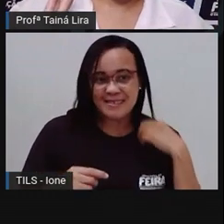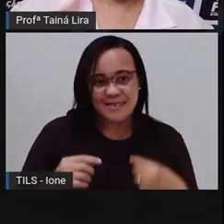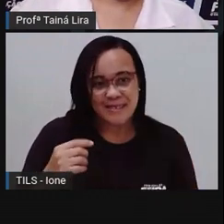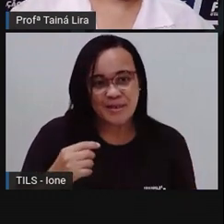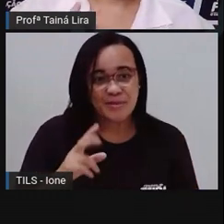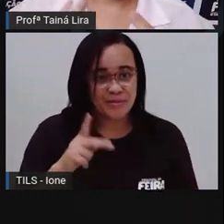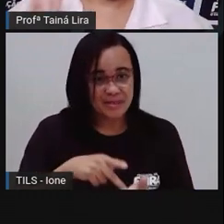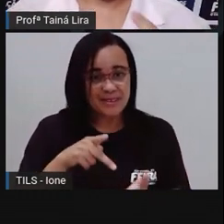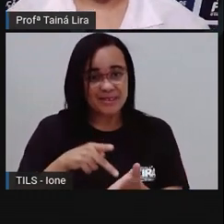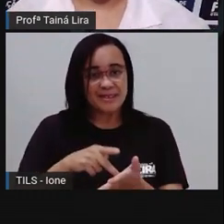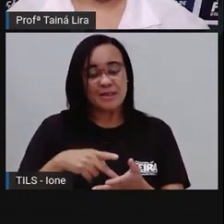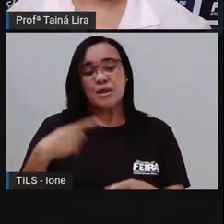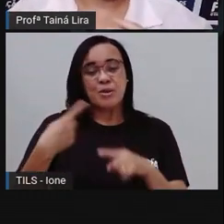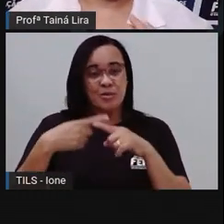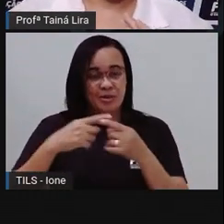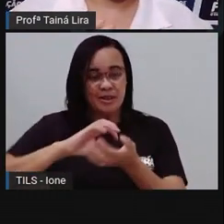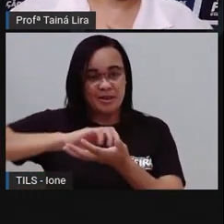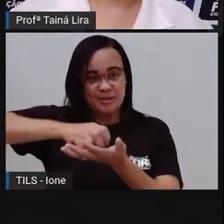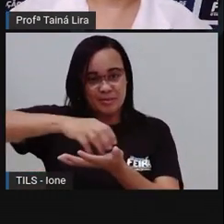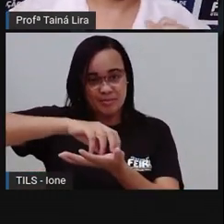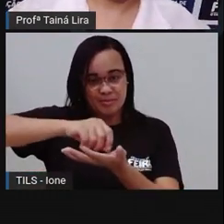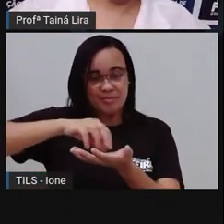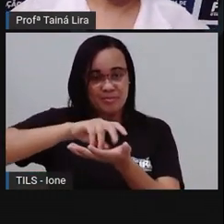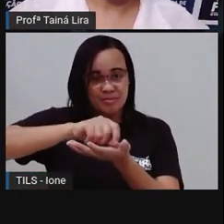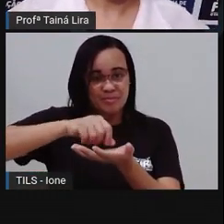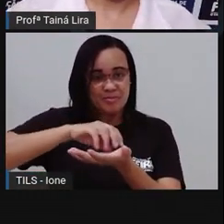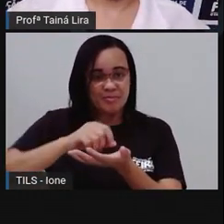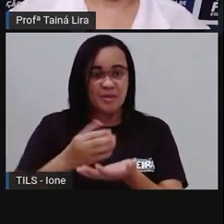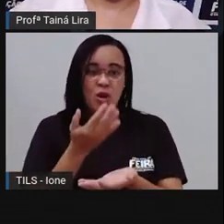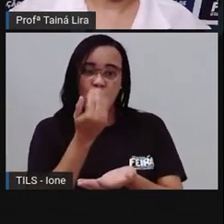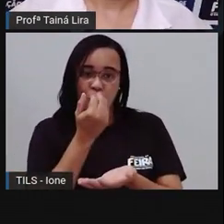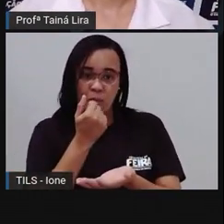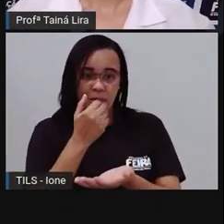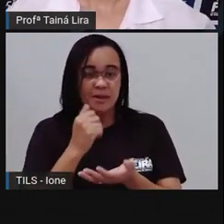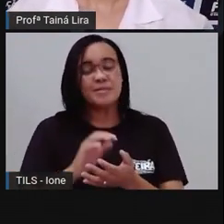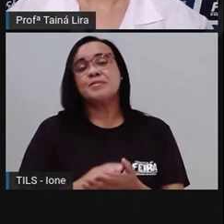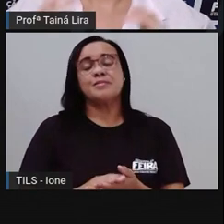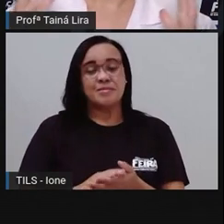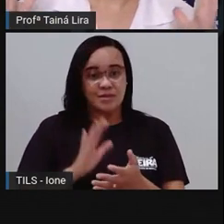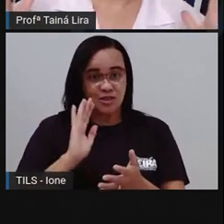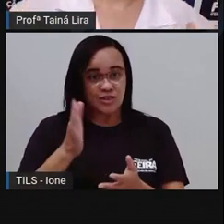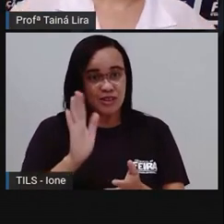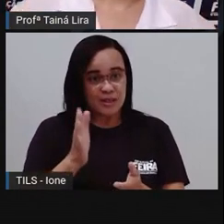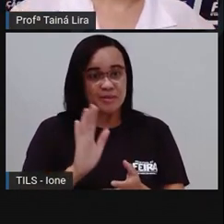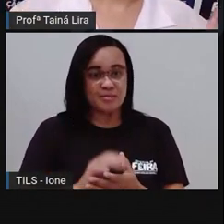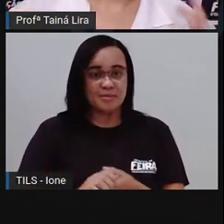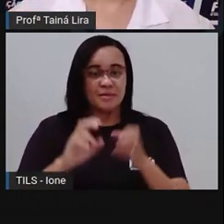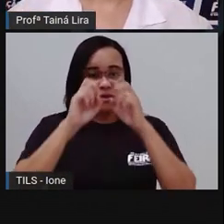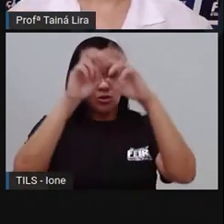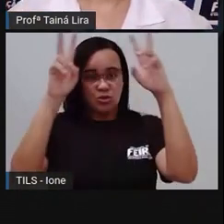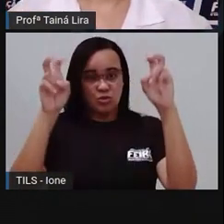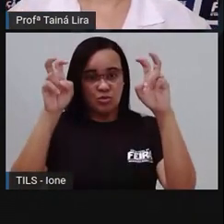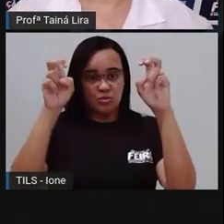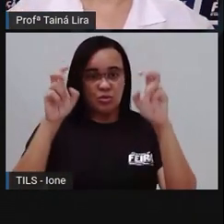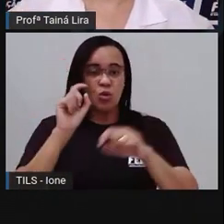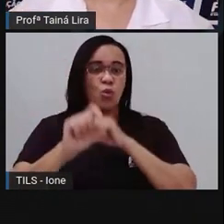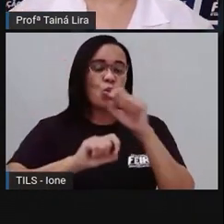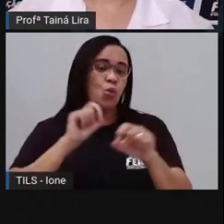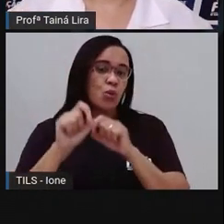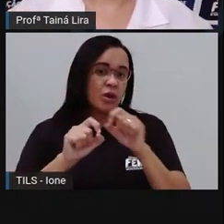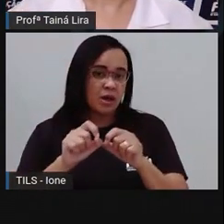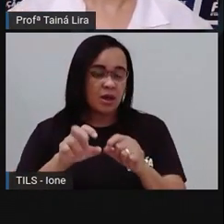Não é verdade? A gente conseguiu enrolar, comer ali tudo bonitinho, não é? E ali o título dessa receita era